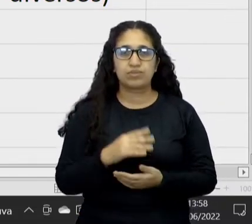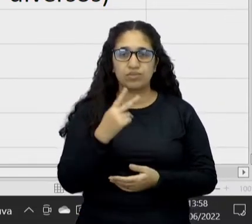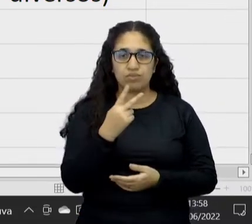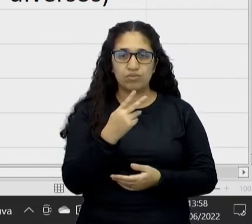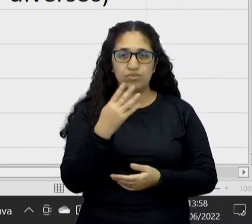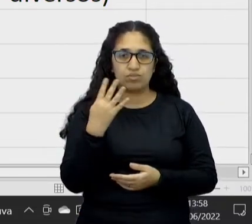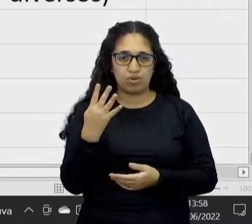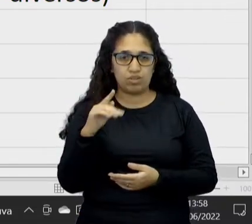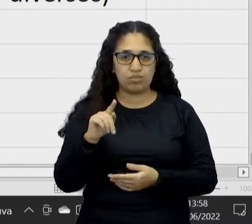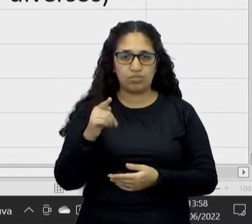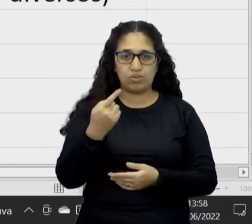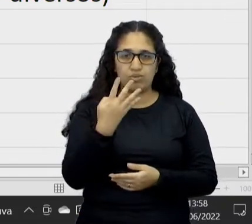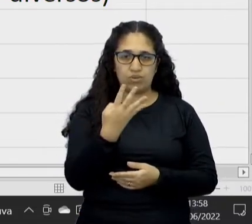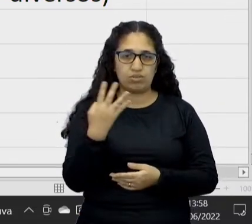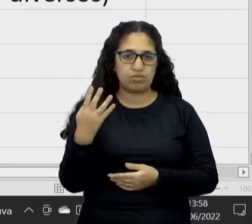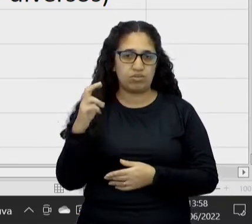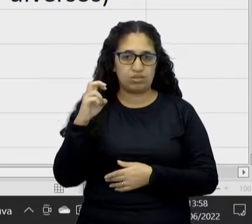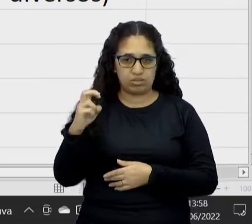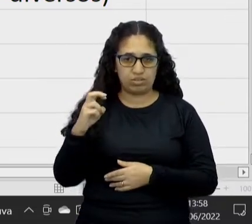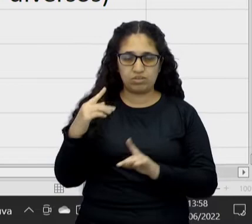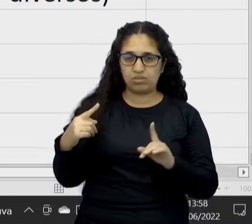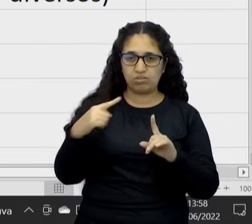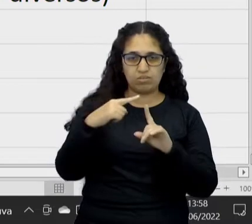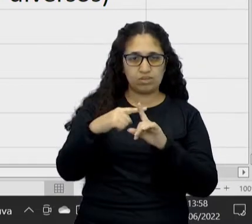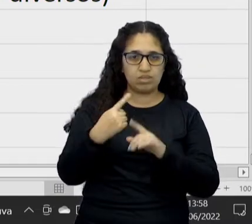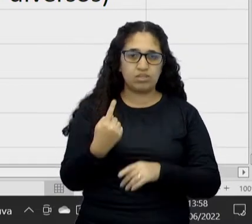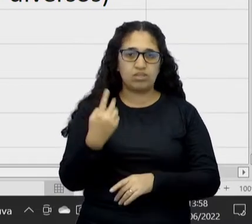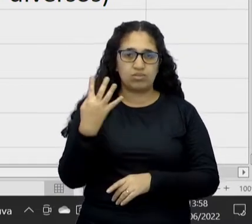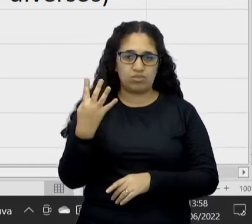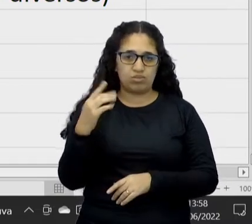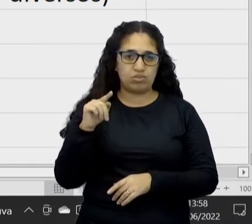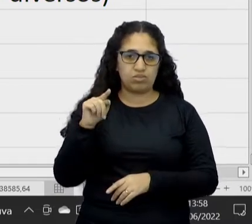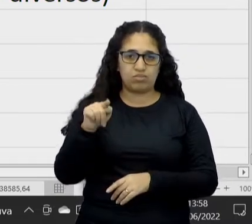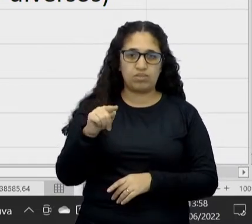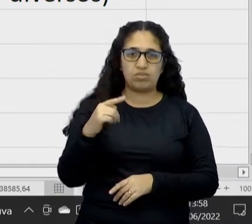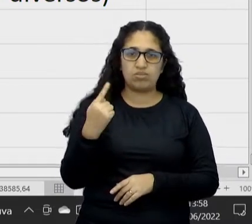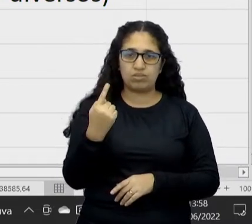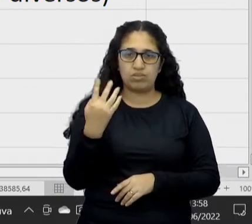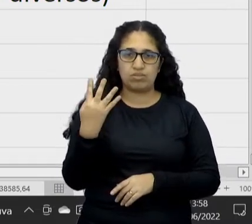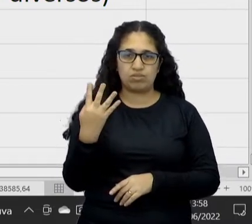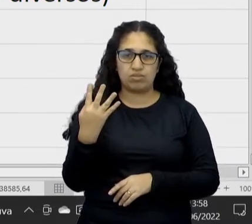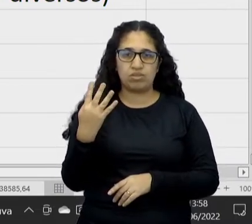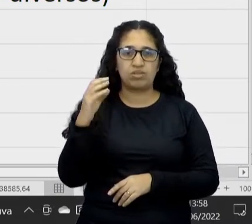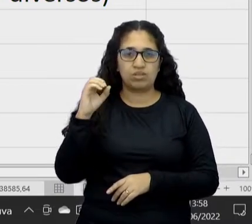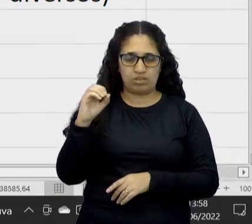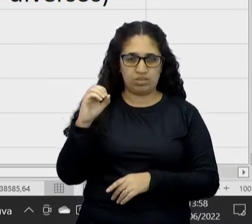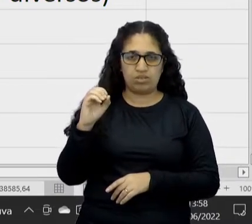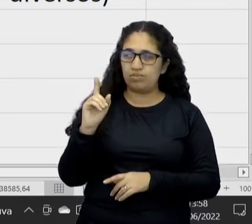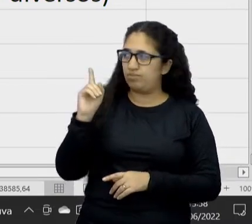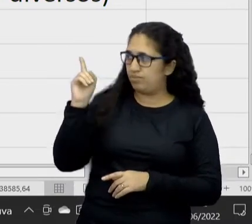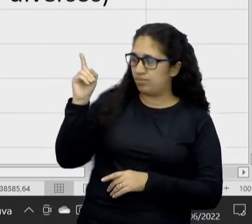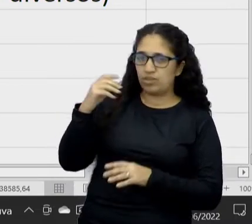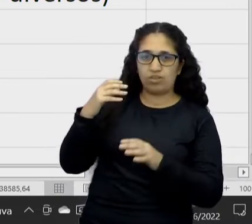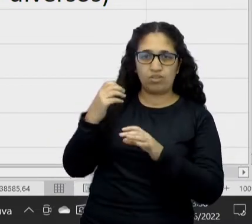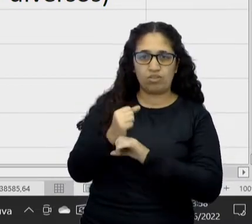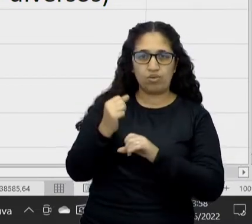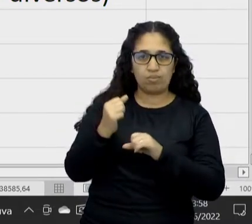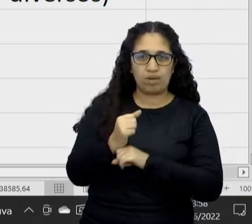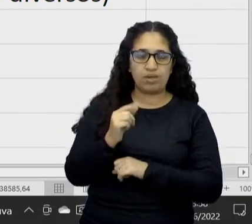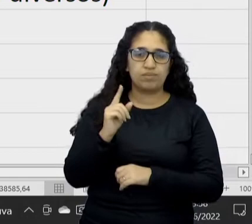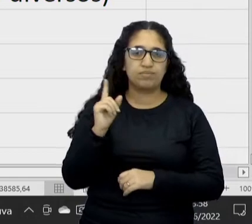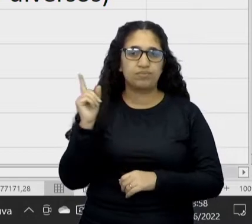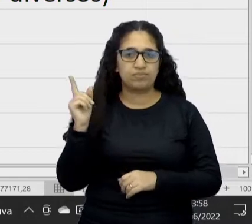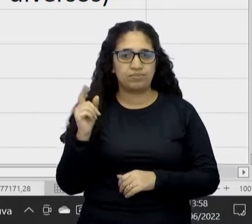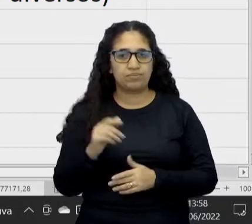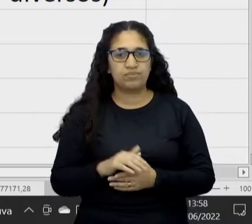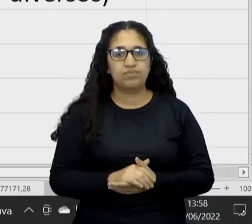.140 e R$37. E vamos somar essas duas últimas linhas, que são os dois totais. E vamos ver aí quanto